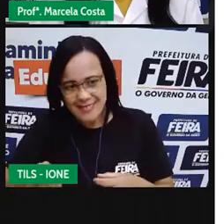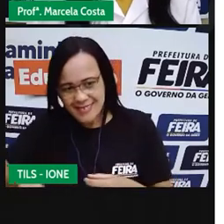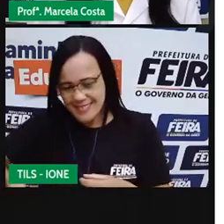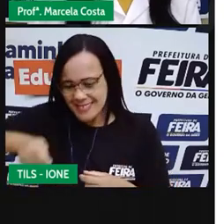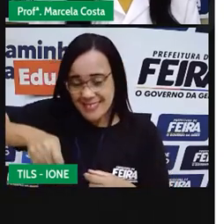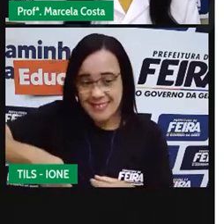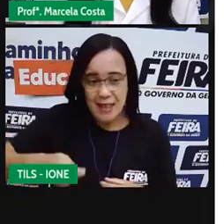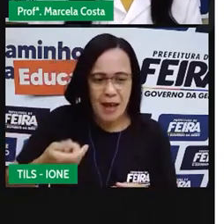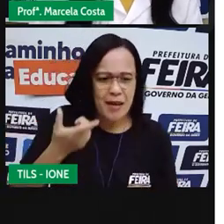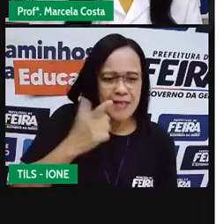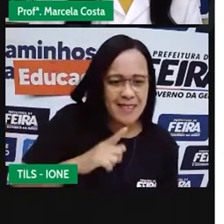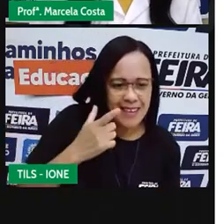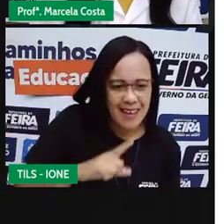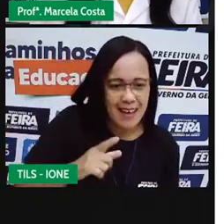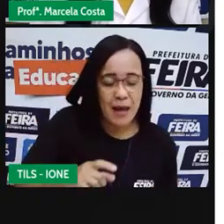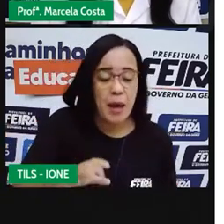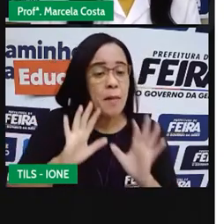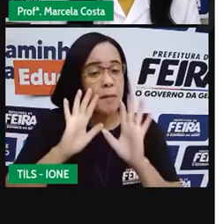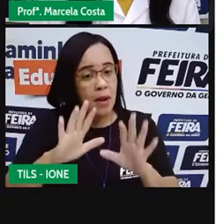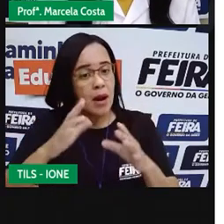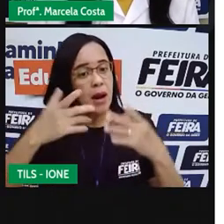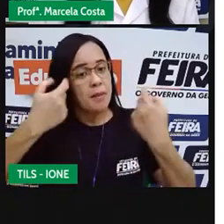que cada uma tem que ter um número.